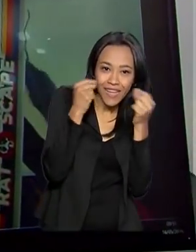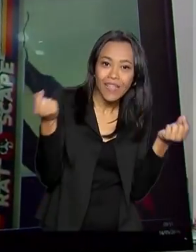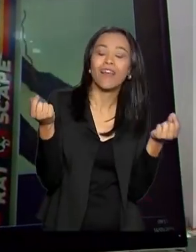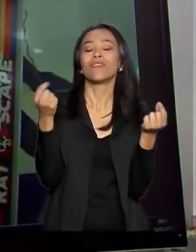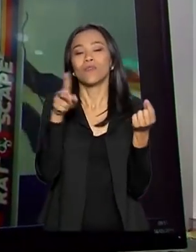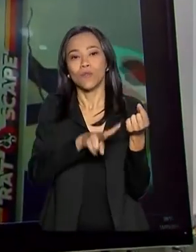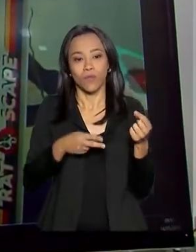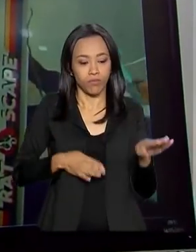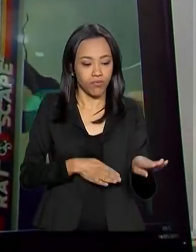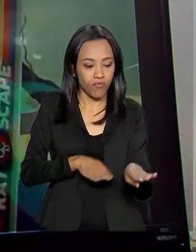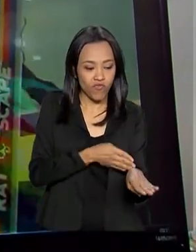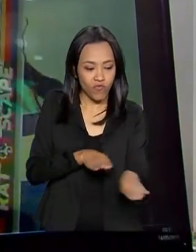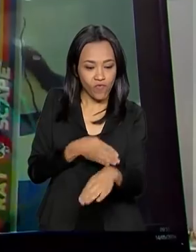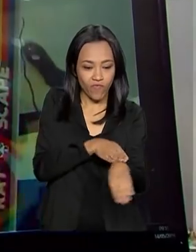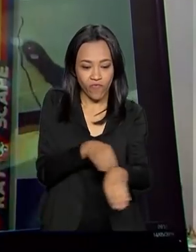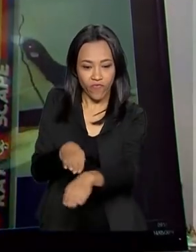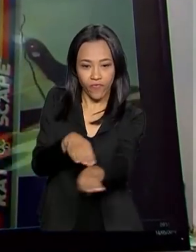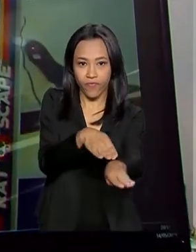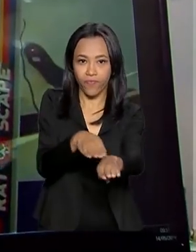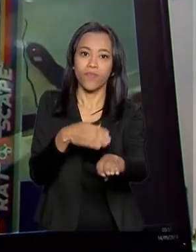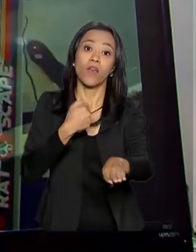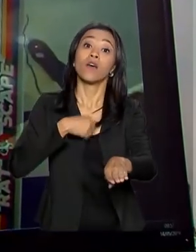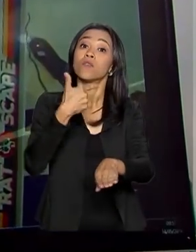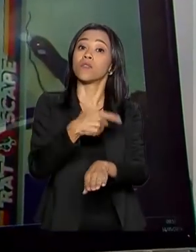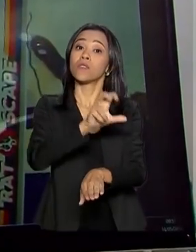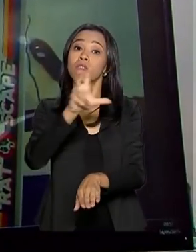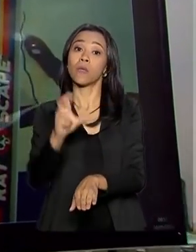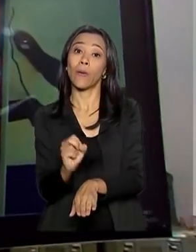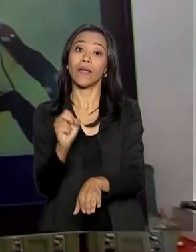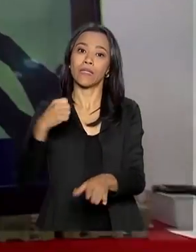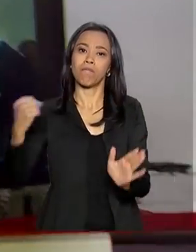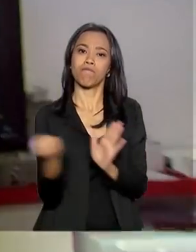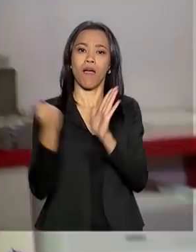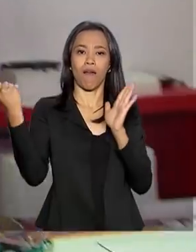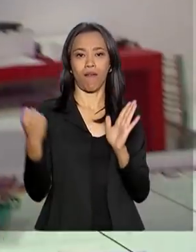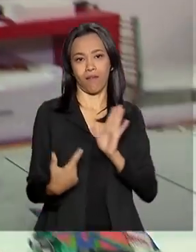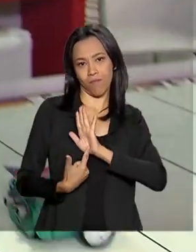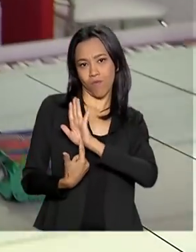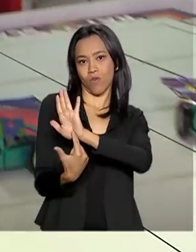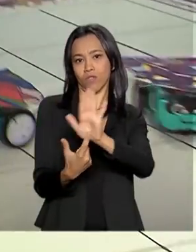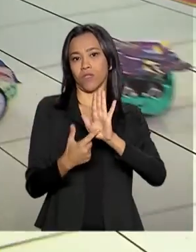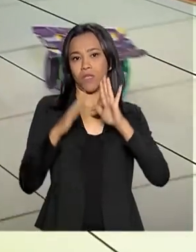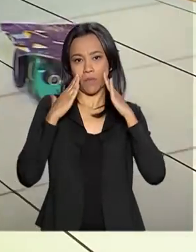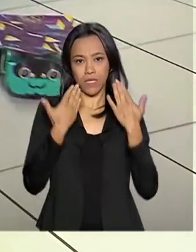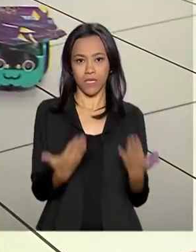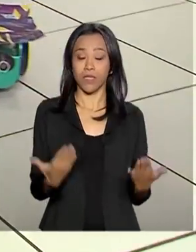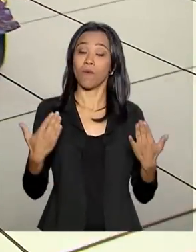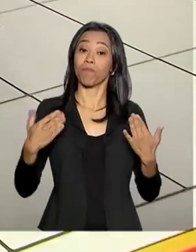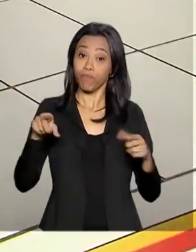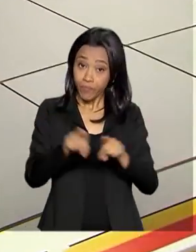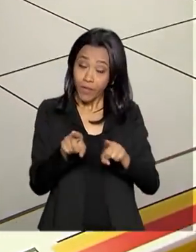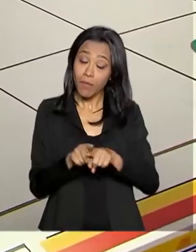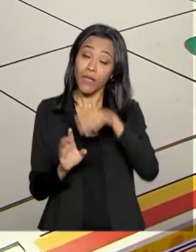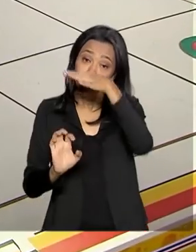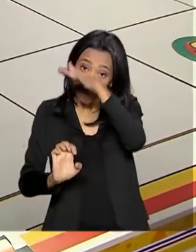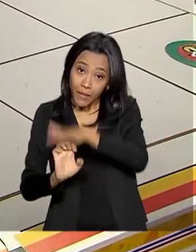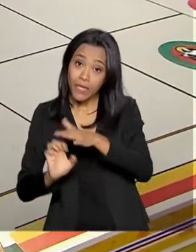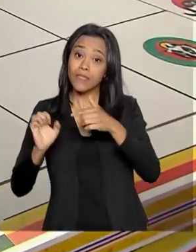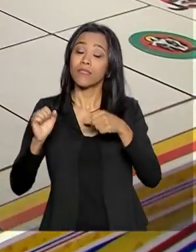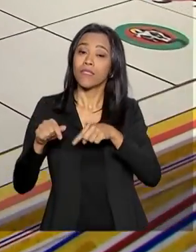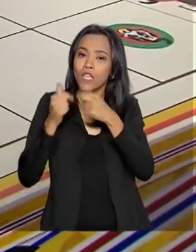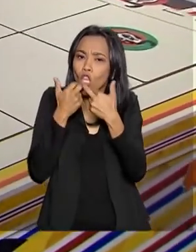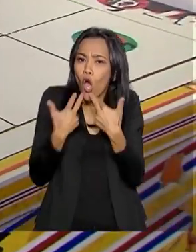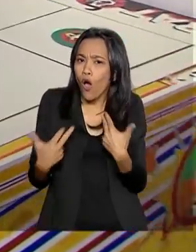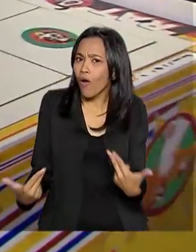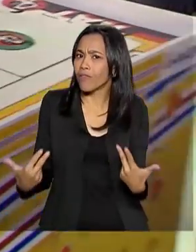Ao todo são 250 marcas que estarão presentes aqui, sendo 20 startups. Aquelas empresas altamente inovadoras